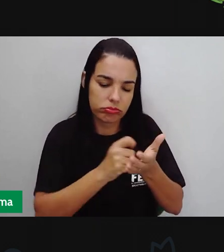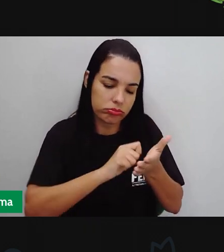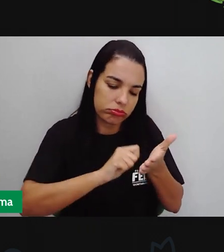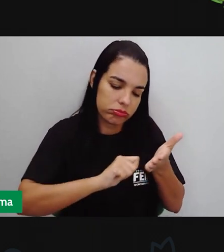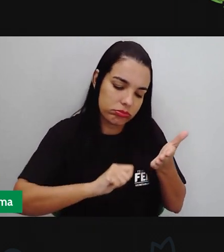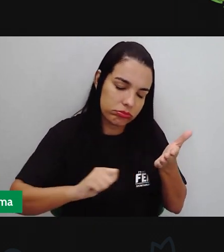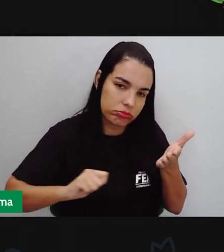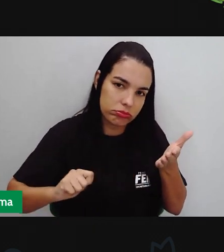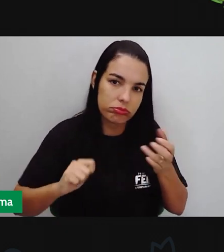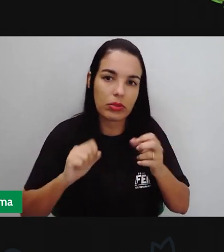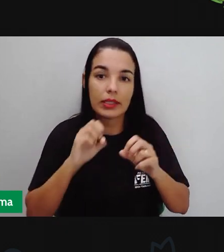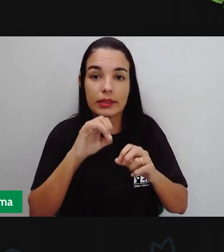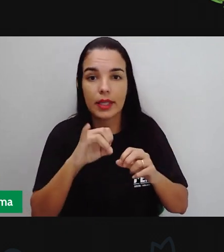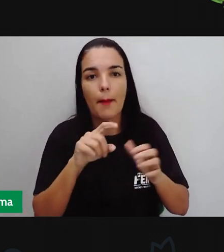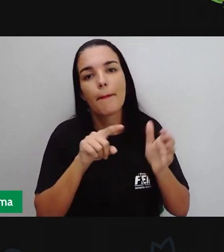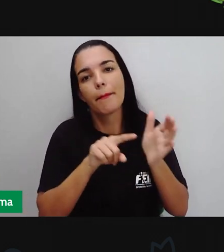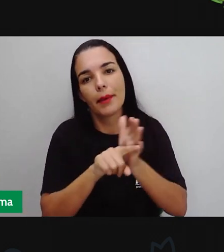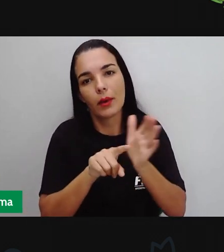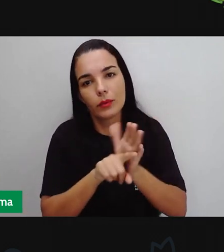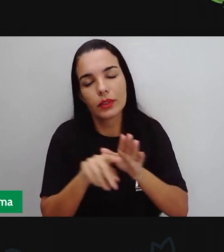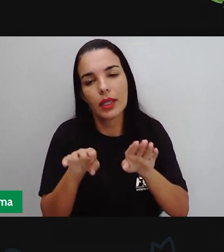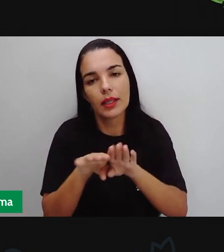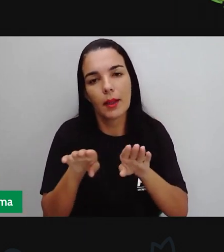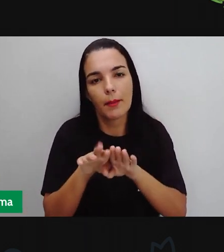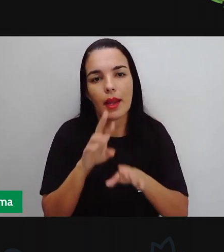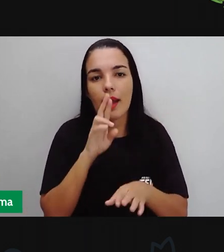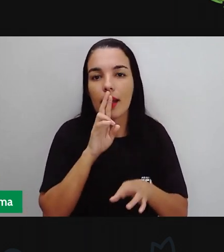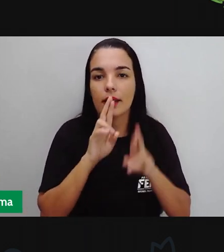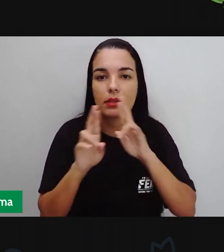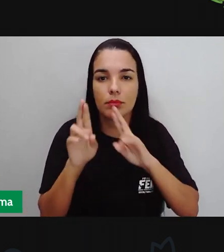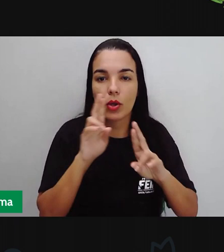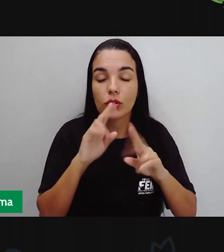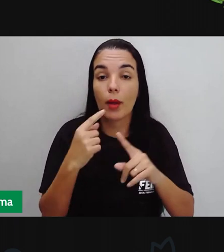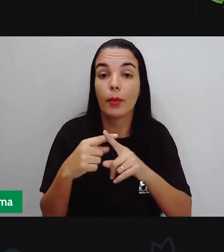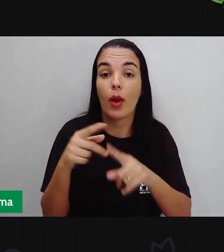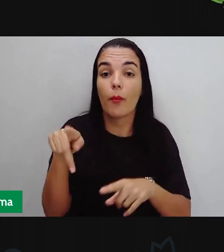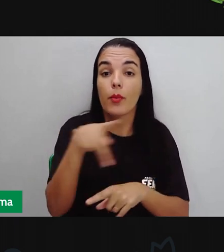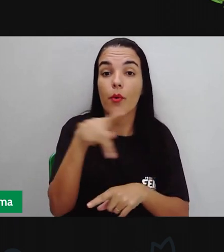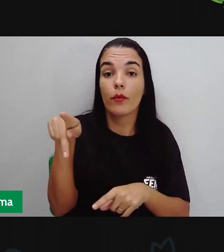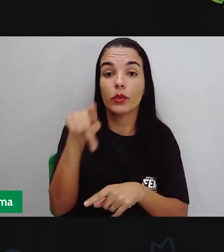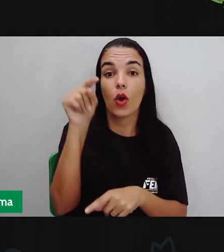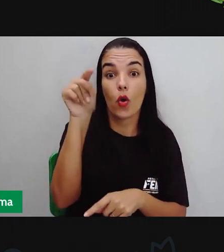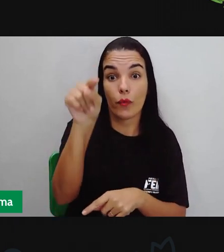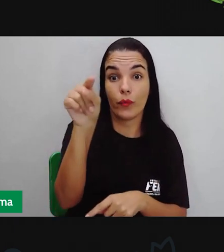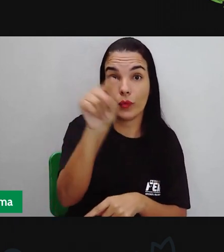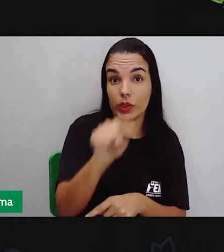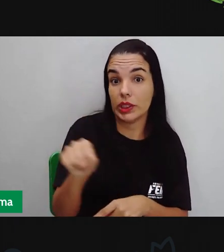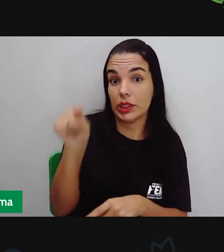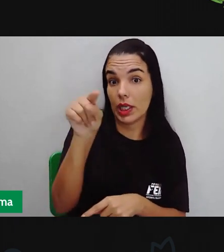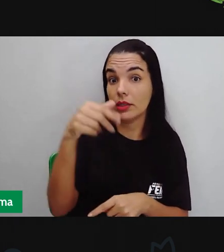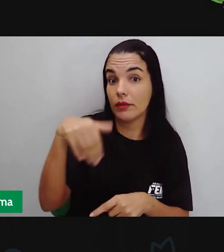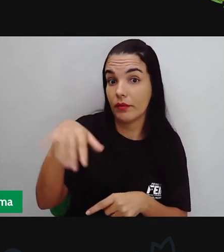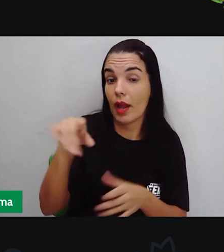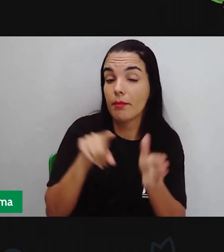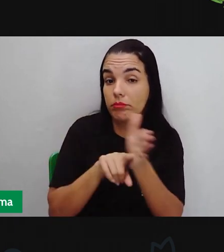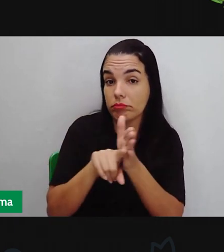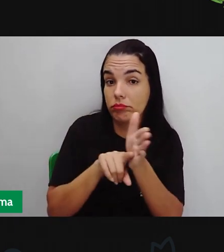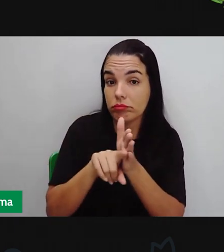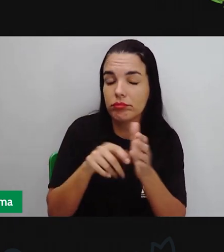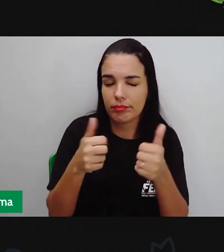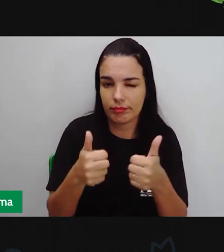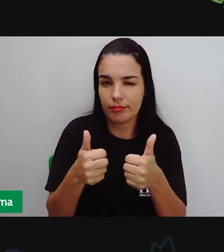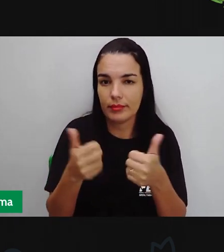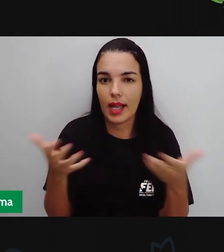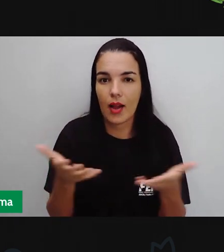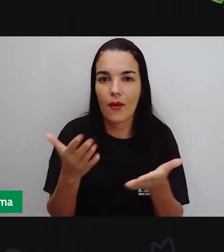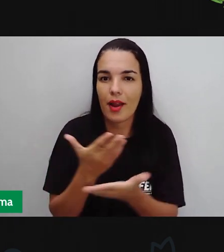tudo isso aí tanto as perguntas quanto as respostas que os professores irão avaliar essas questões Certo? A nossa aula